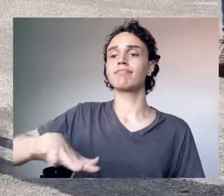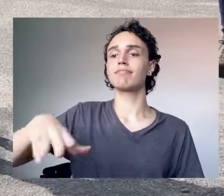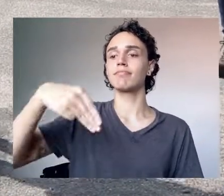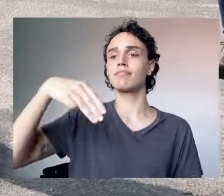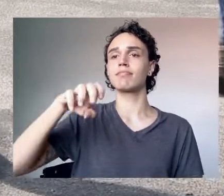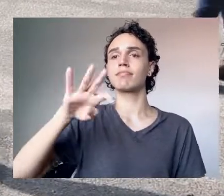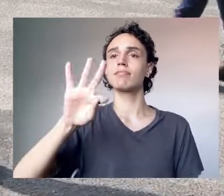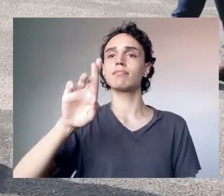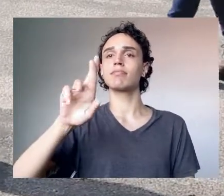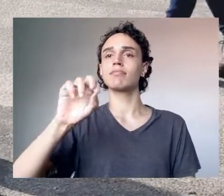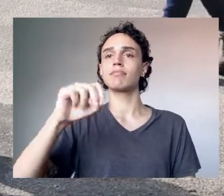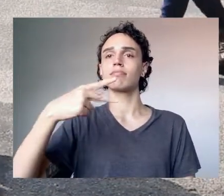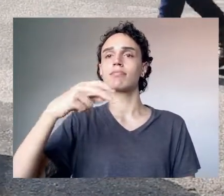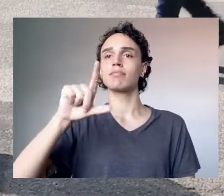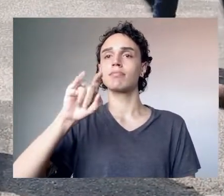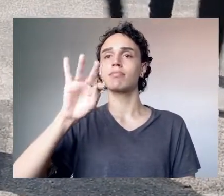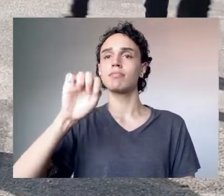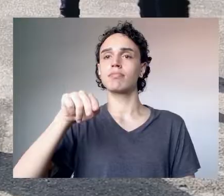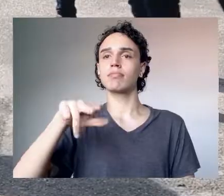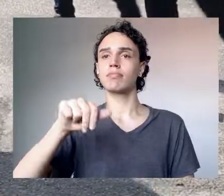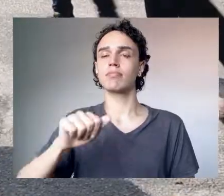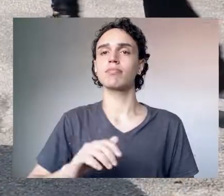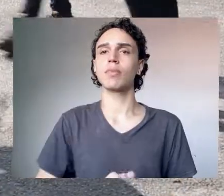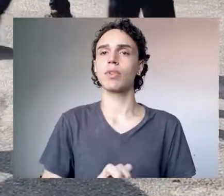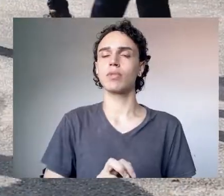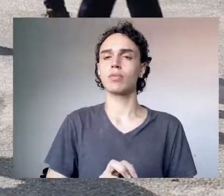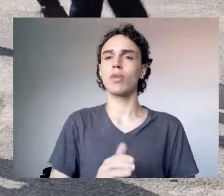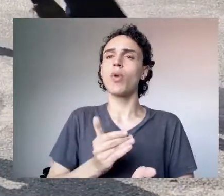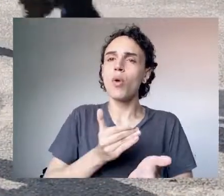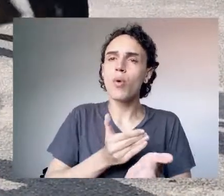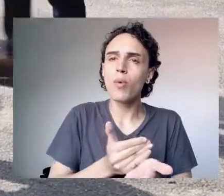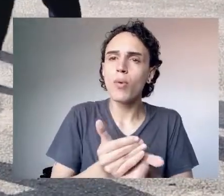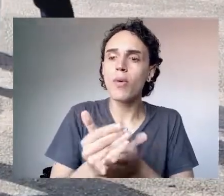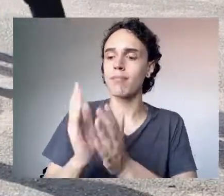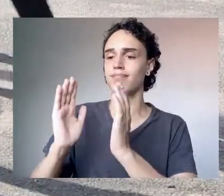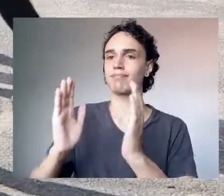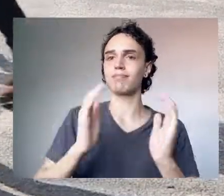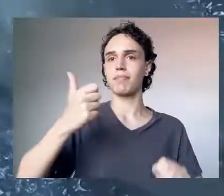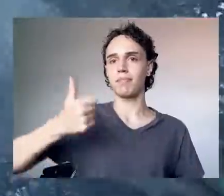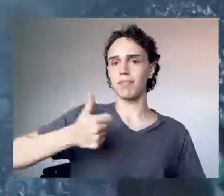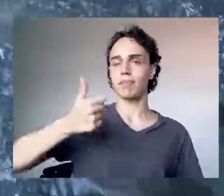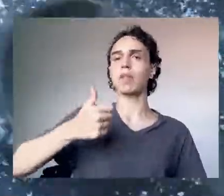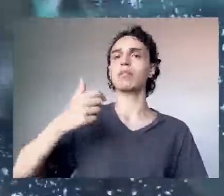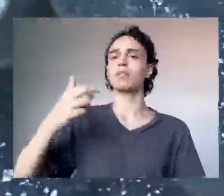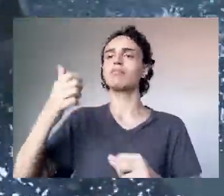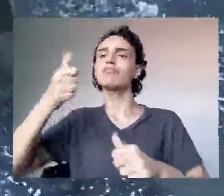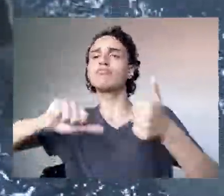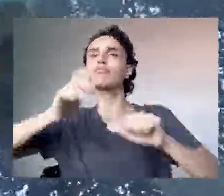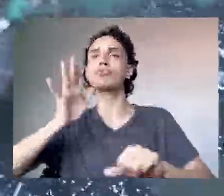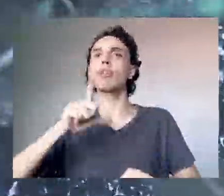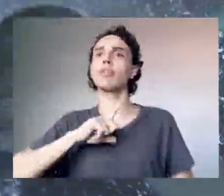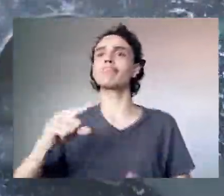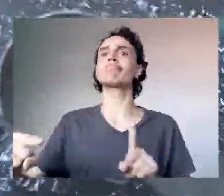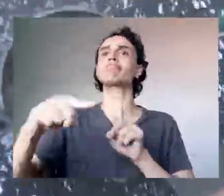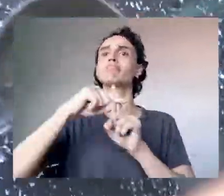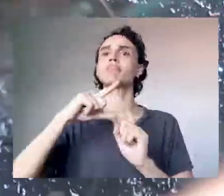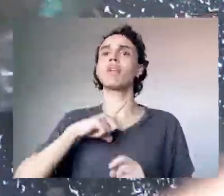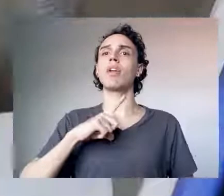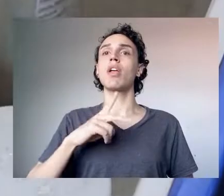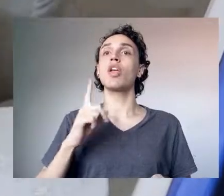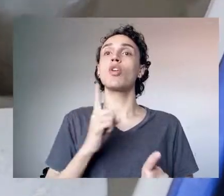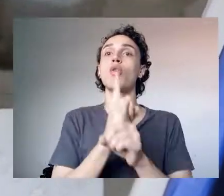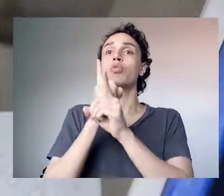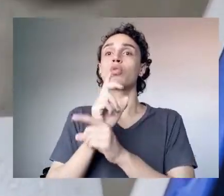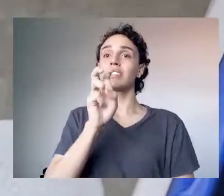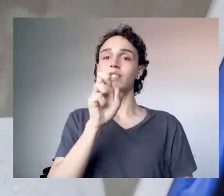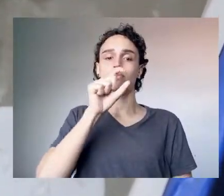Janeiro. A primeira rodada de análises já trouxe resultados significativos. Foi detectada a presença do vírus em